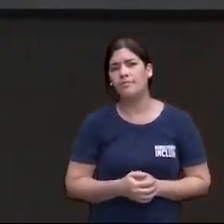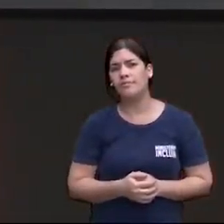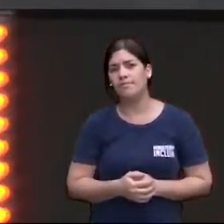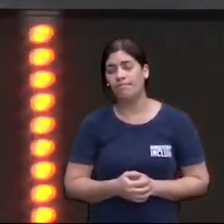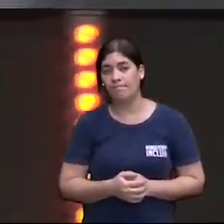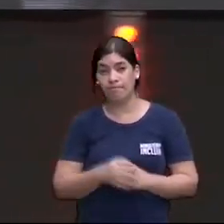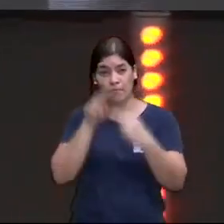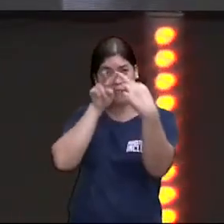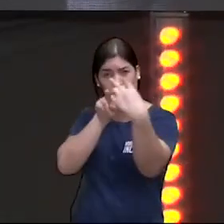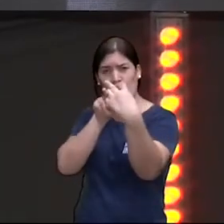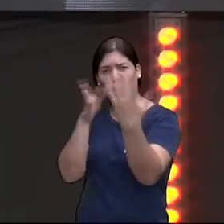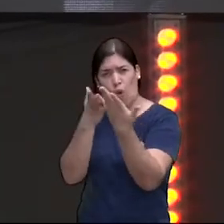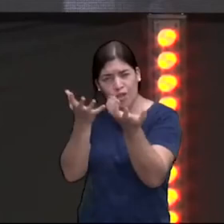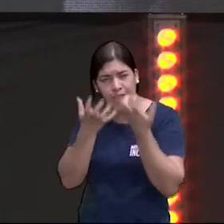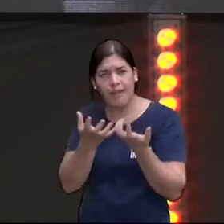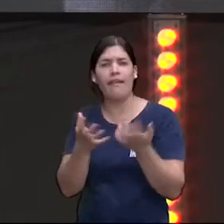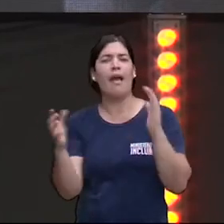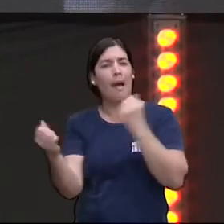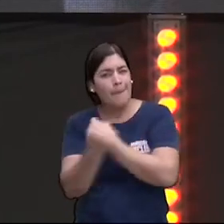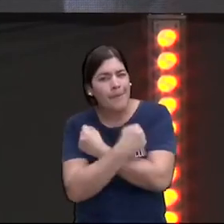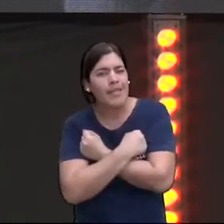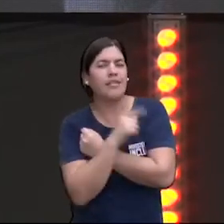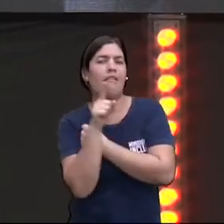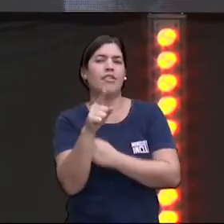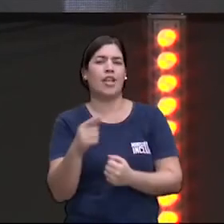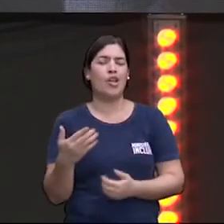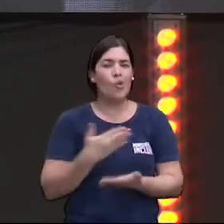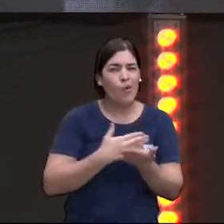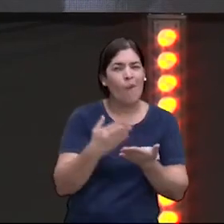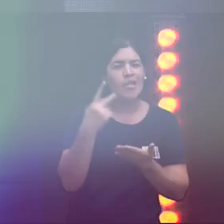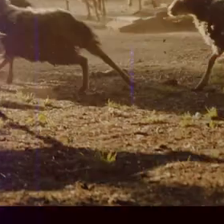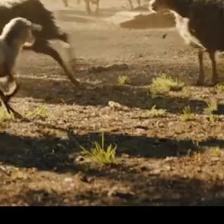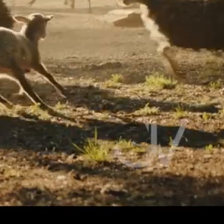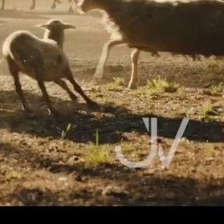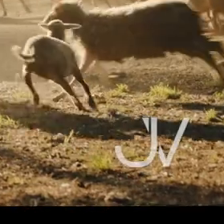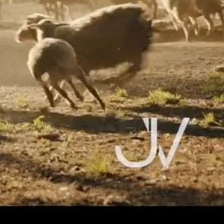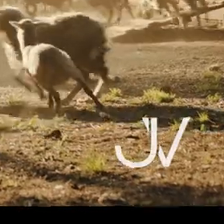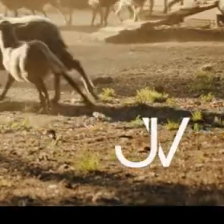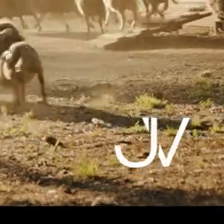hoje ele quer te abraçar e recomeçar a tua história o